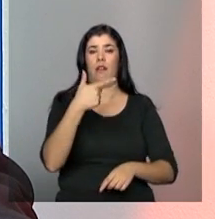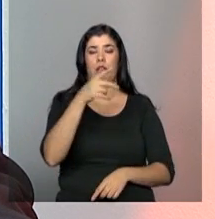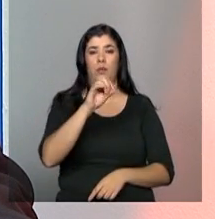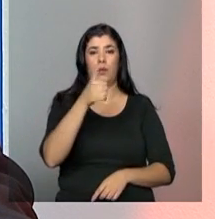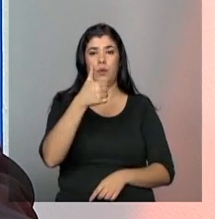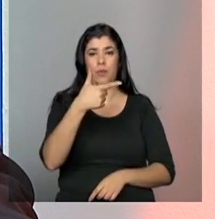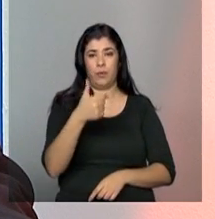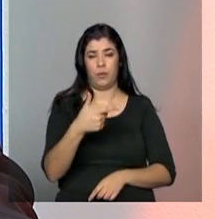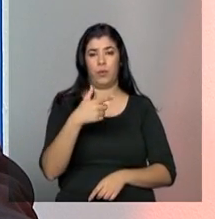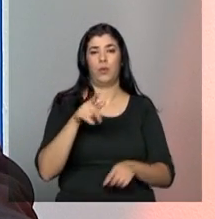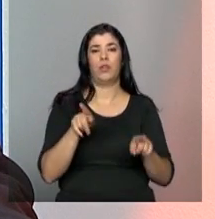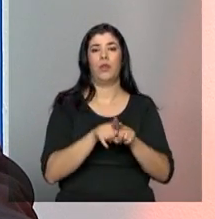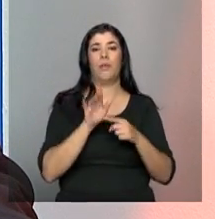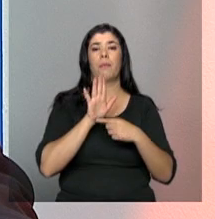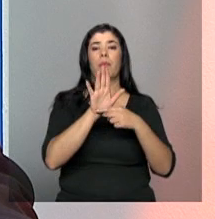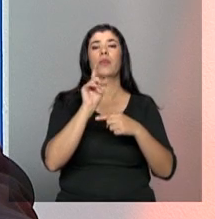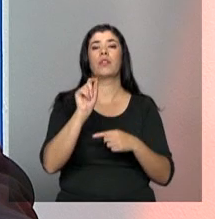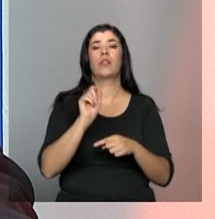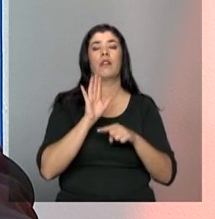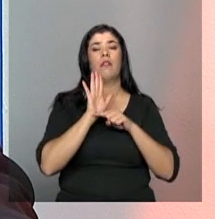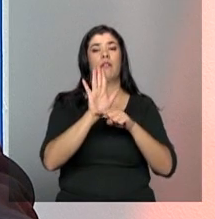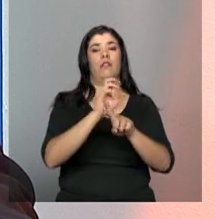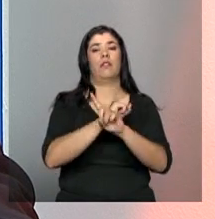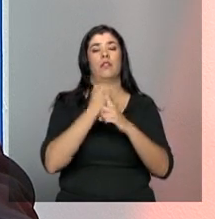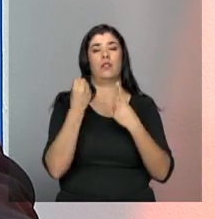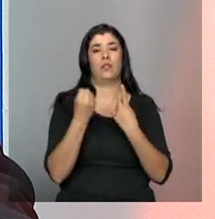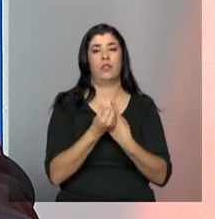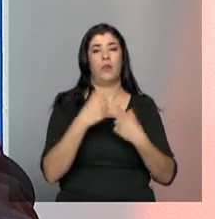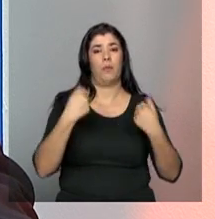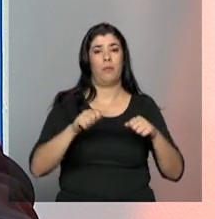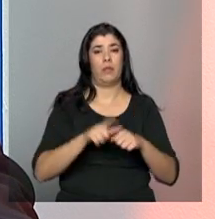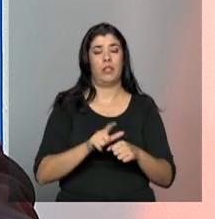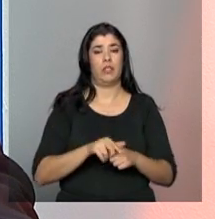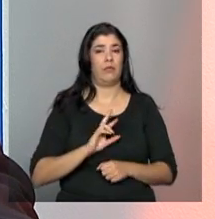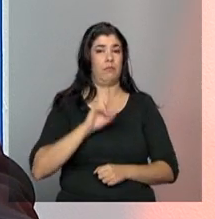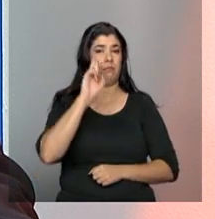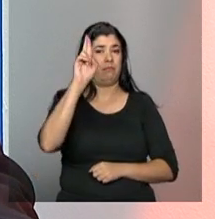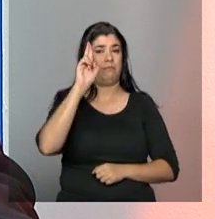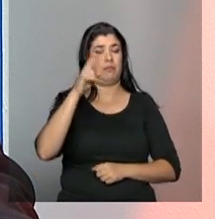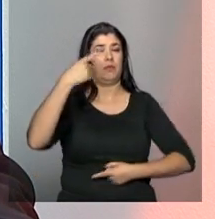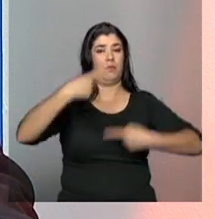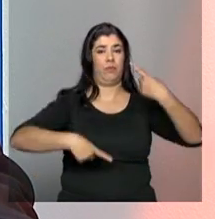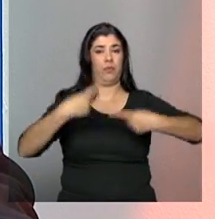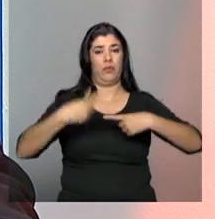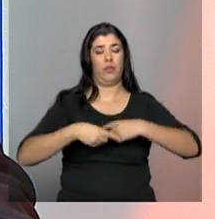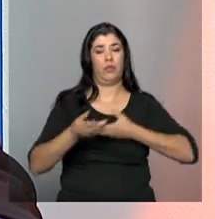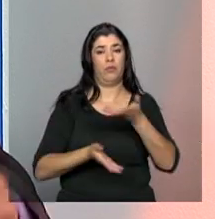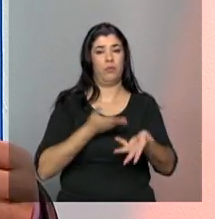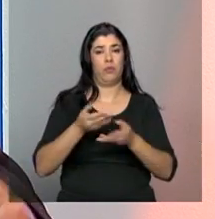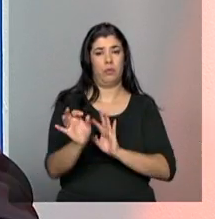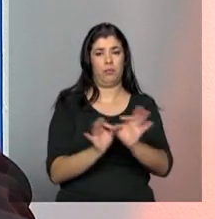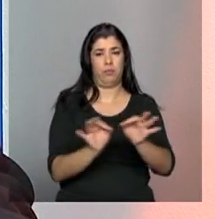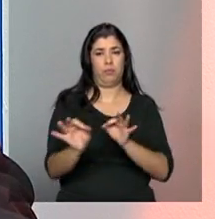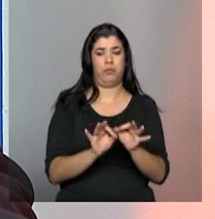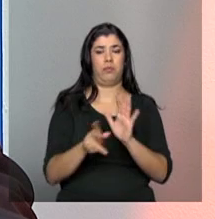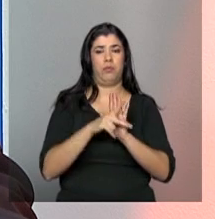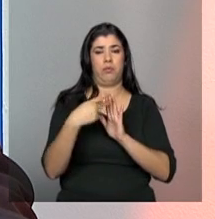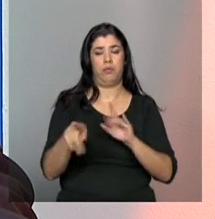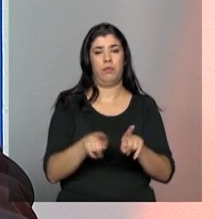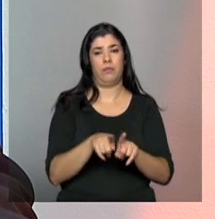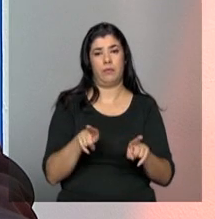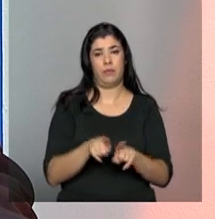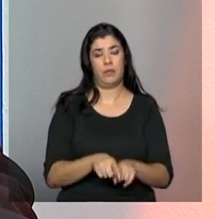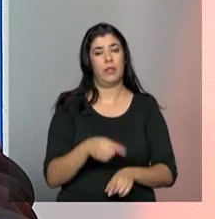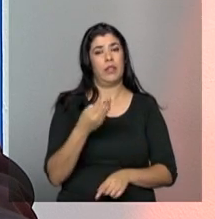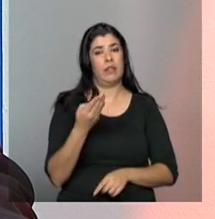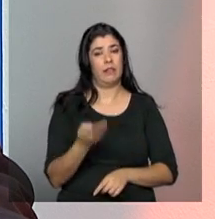ela apontou que a Assistência Social deva se posicionar como uma política que atua na dinâmica do planejamento. E, assim